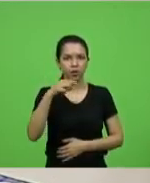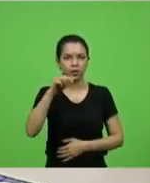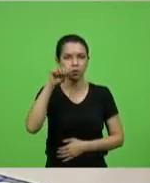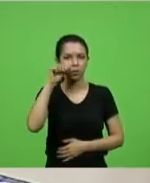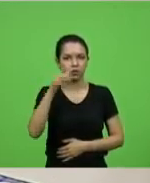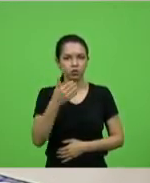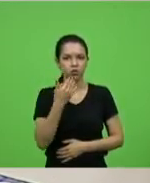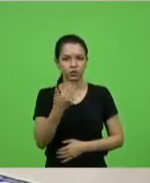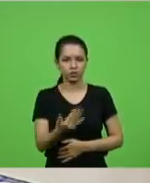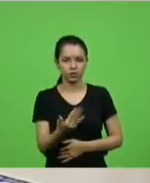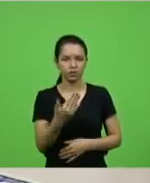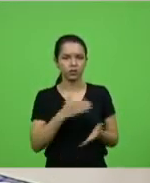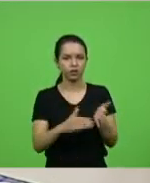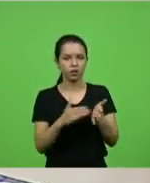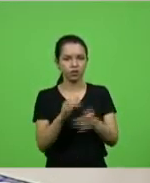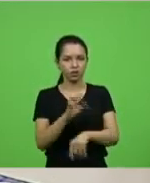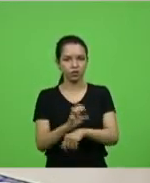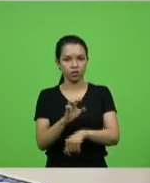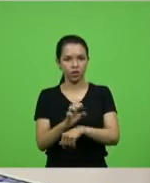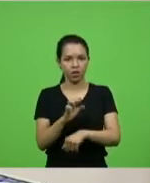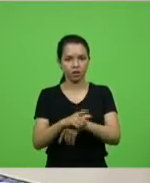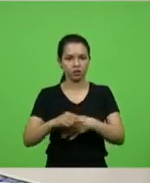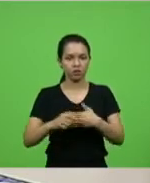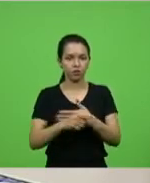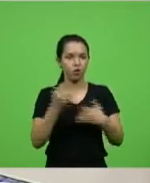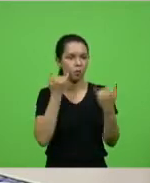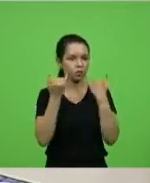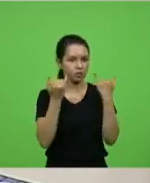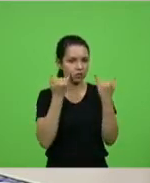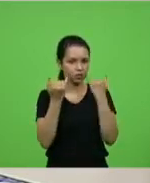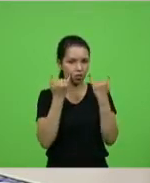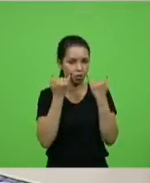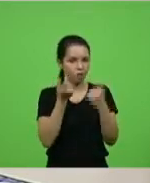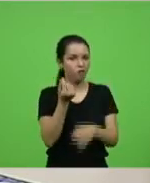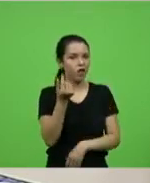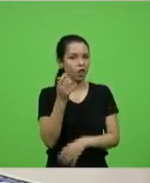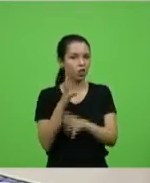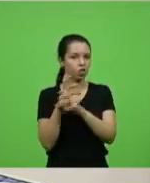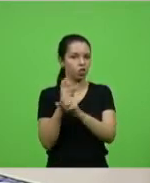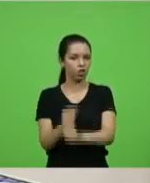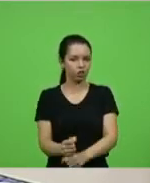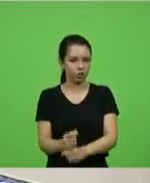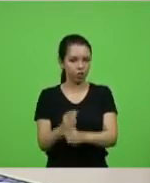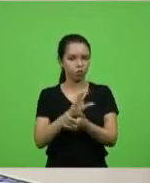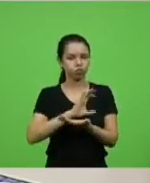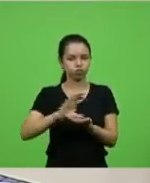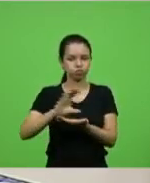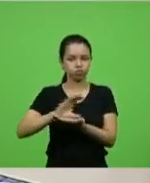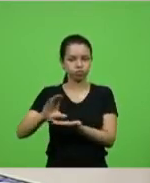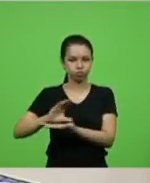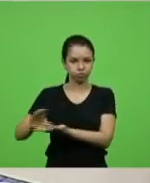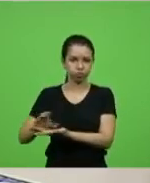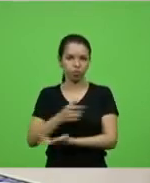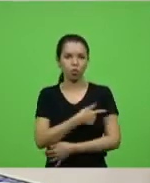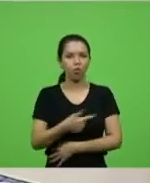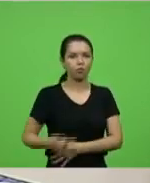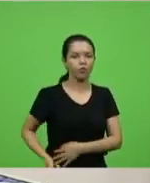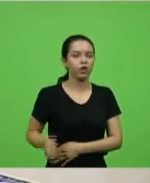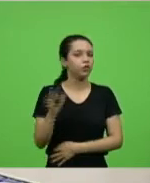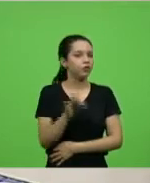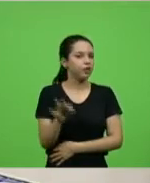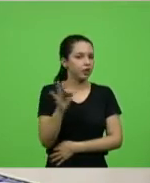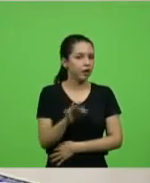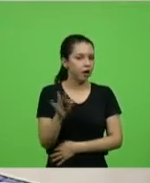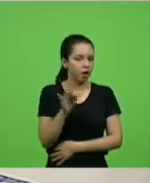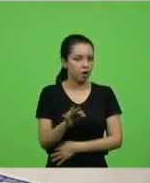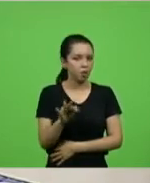solicitando ao secretário de Estado da Casa Civil informações acerca do valor total dos valores encaminhados pelo governo federal ao